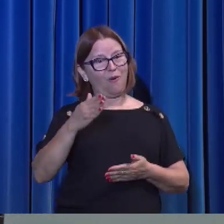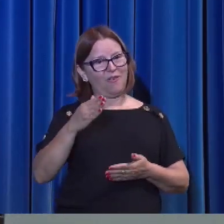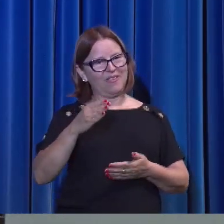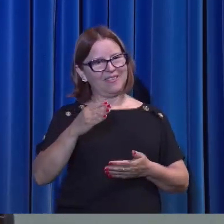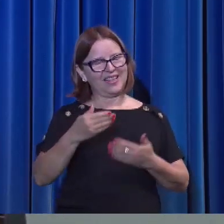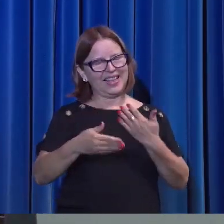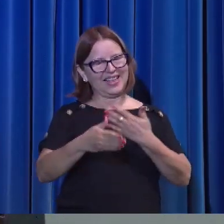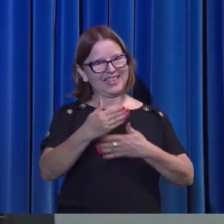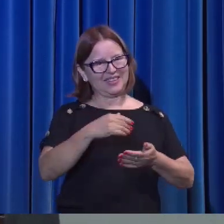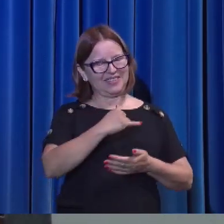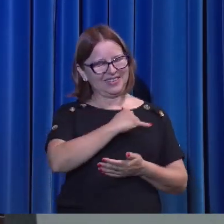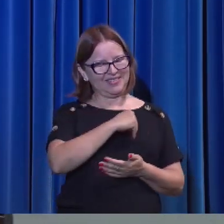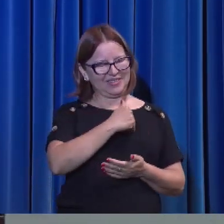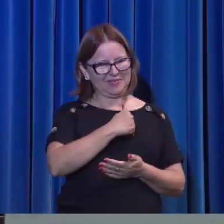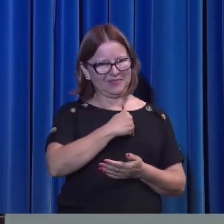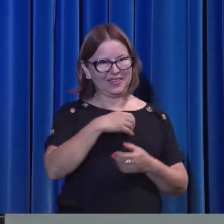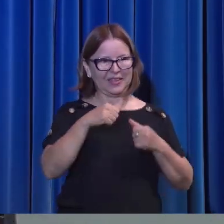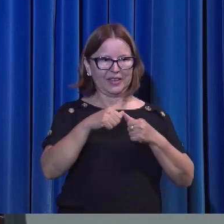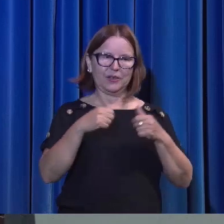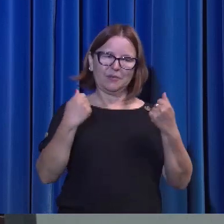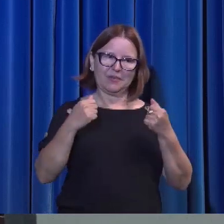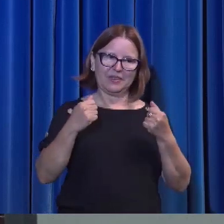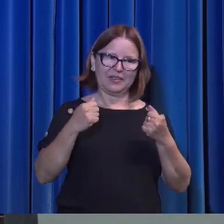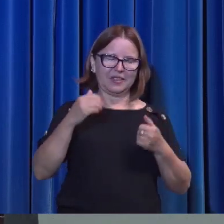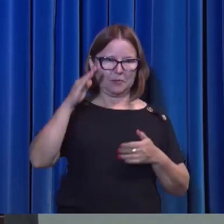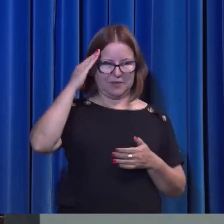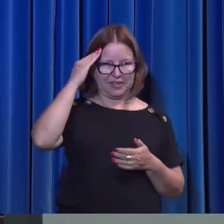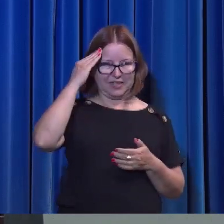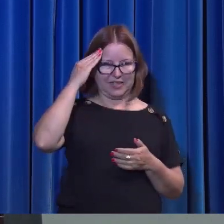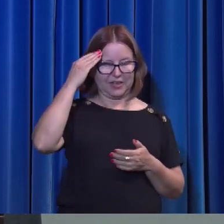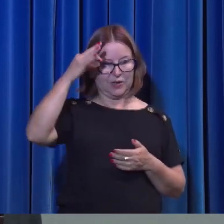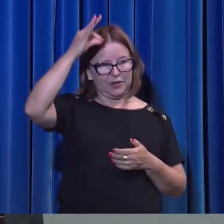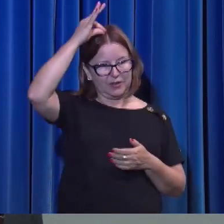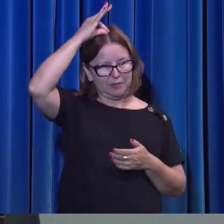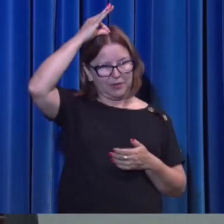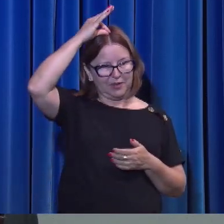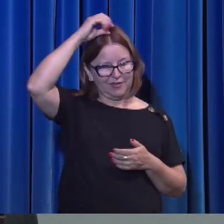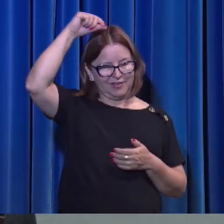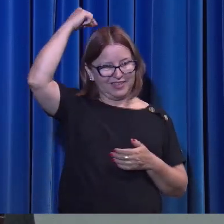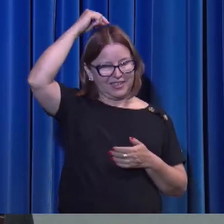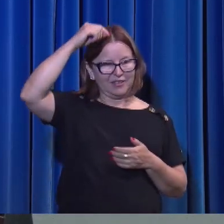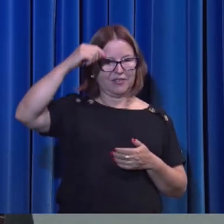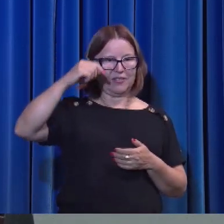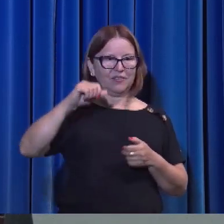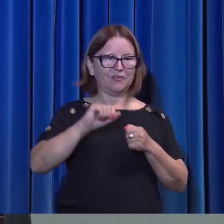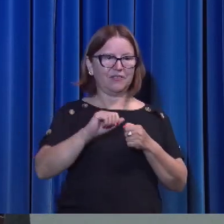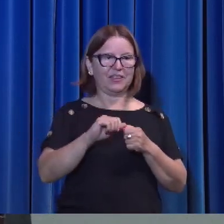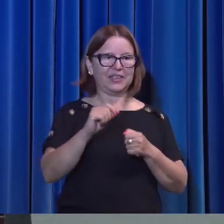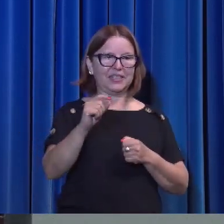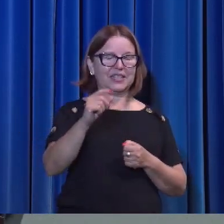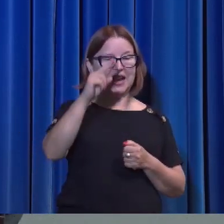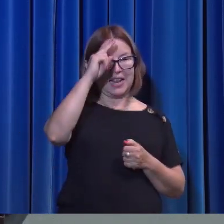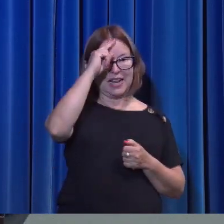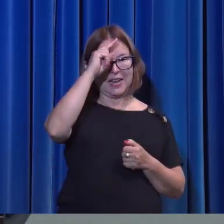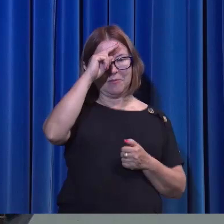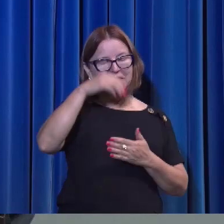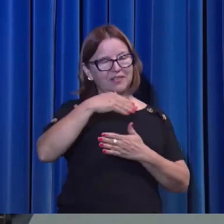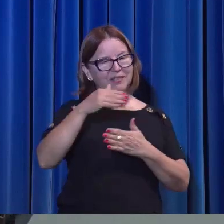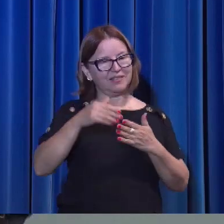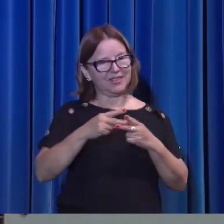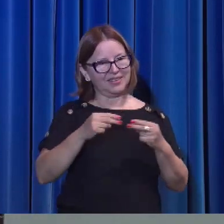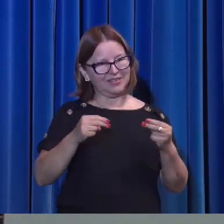É isso que nós precisamos entender. o Espírito traz a lembrança todas as coisas que o Salvador ensinou.